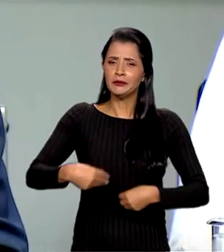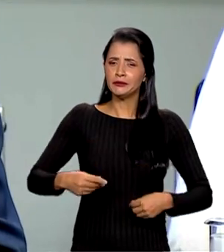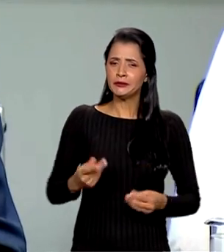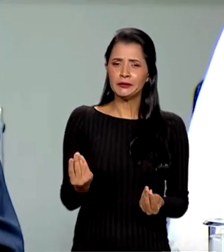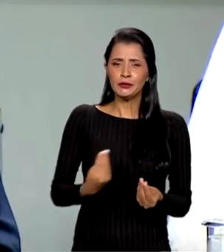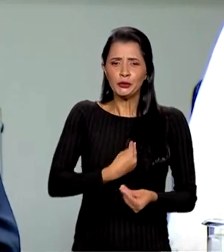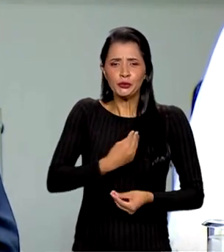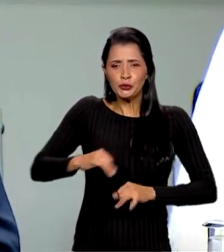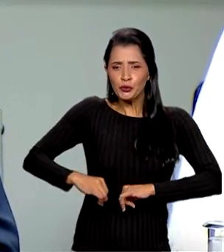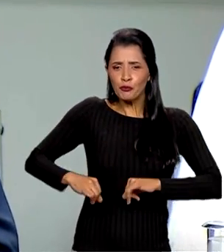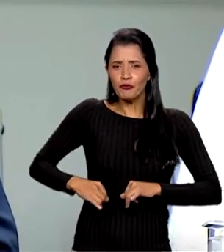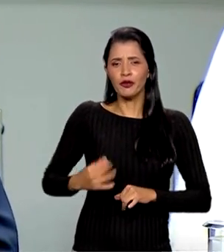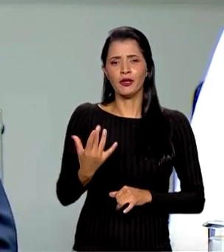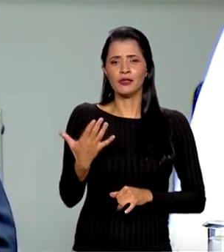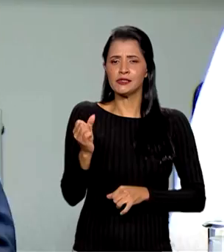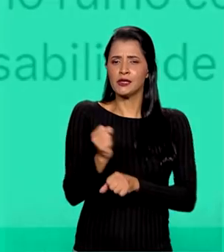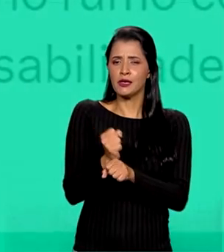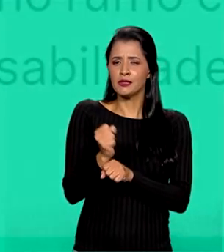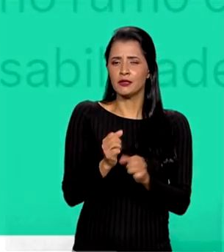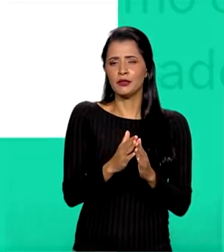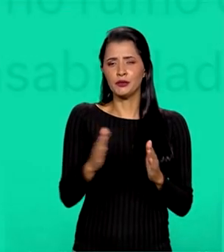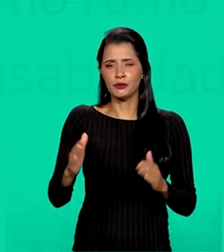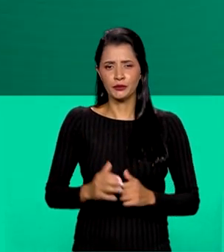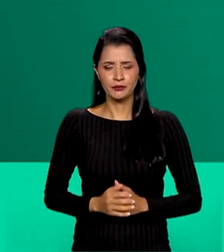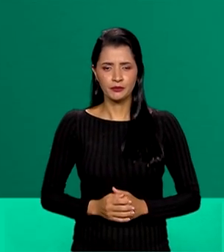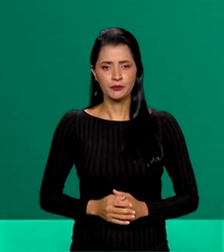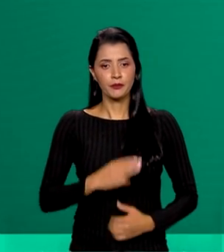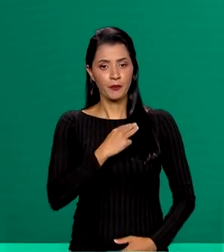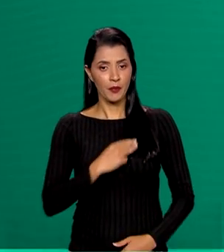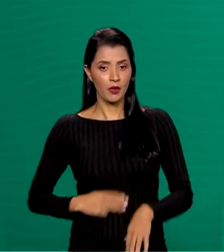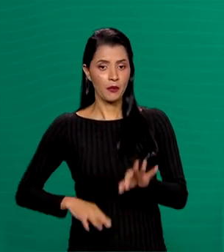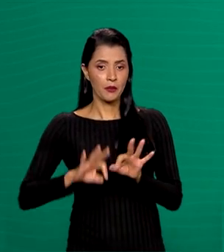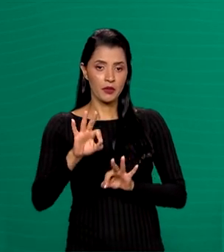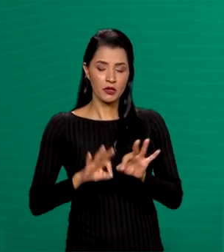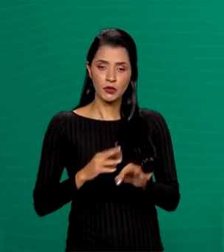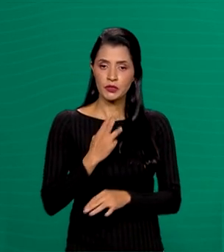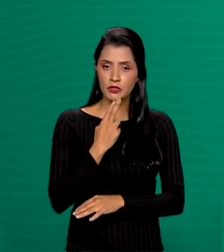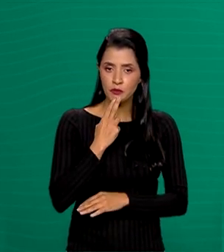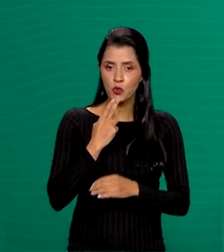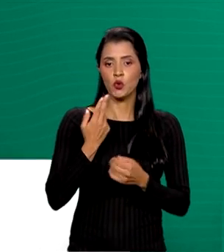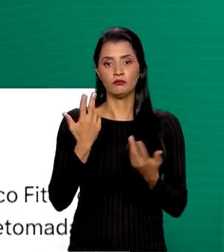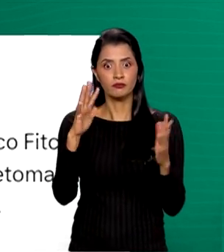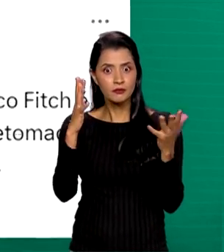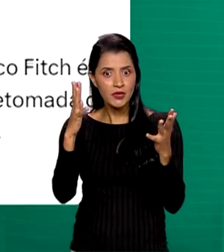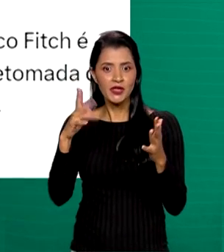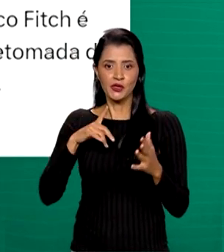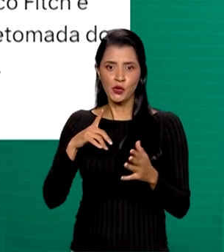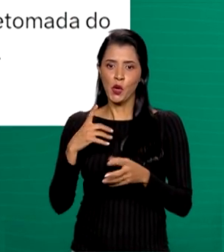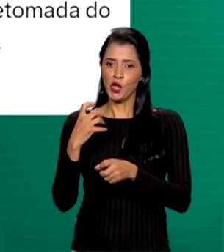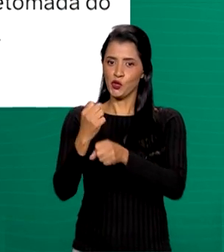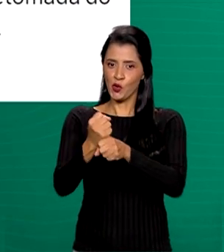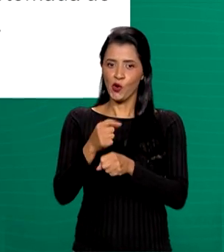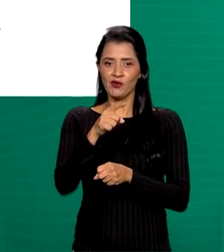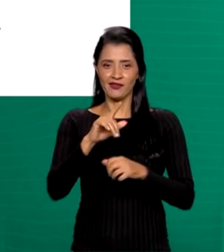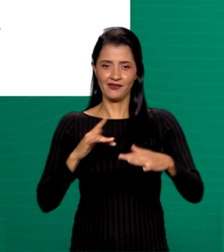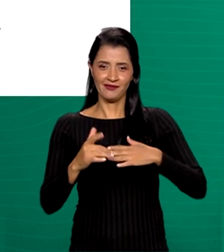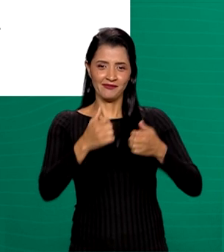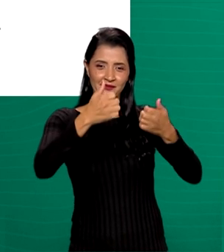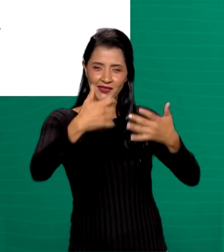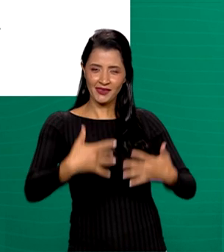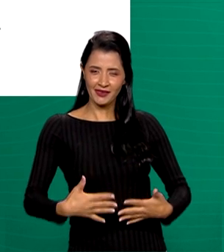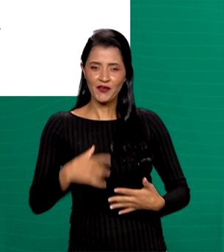o que viveu nos últimos dez anos. A ministra do Planejamento, Simone Tebet, comemorou a revisão da nota pelas redes sociais.